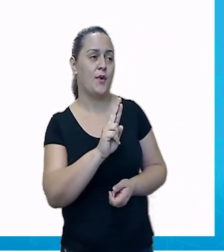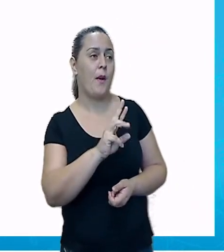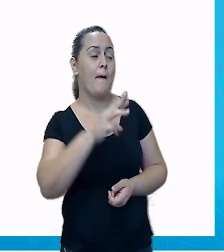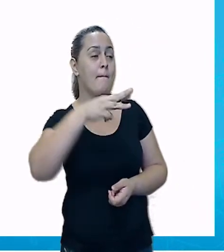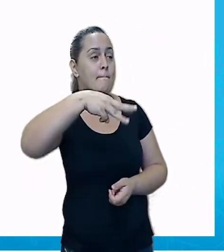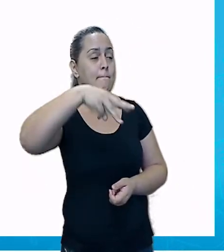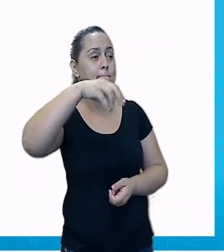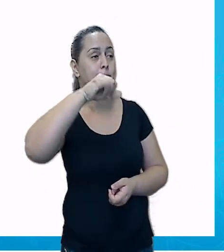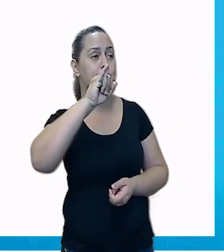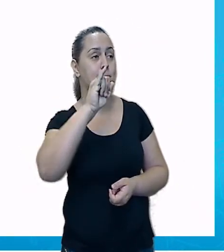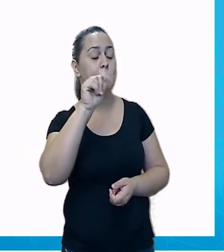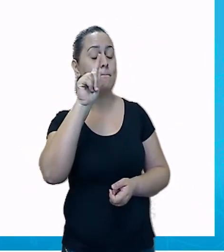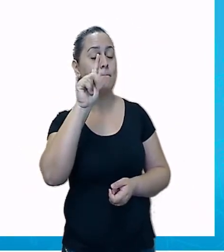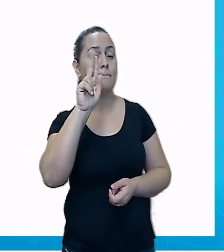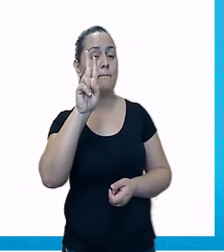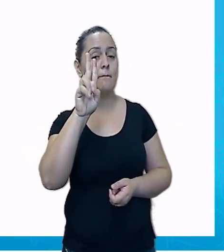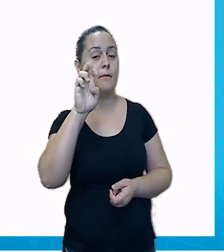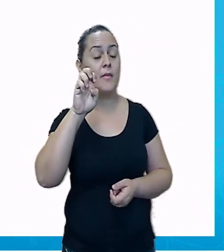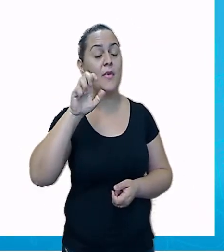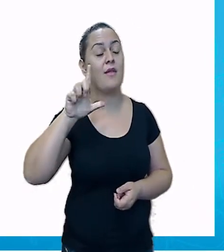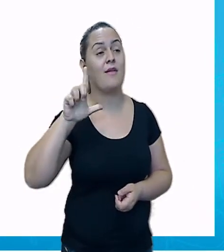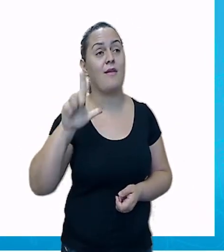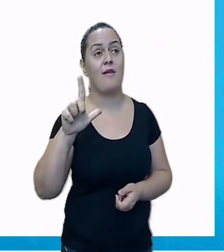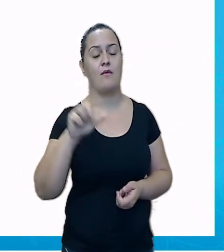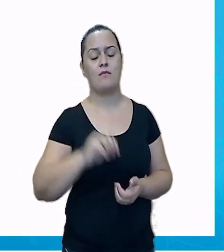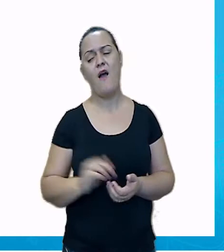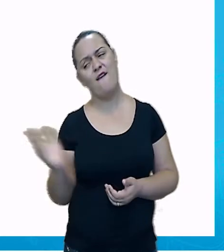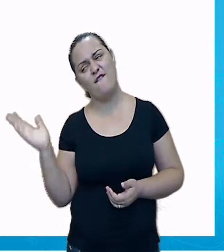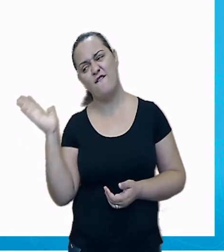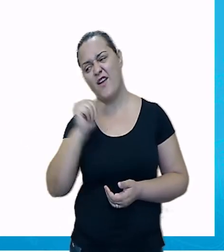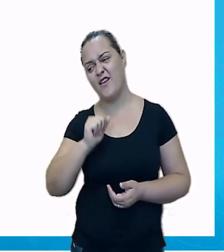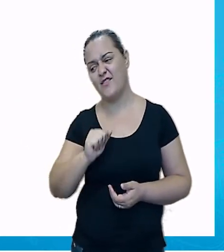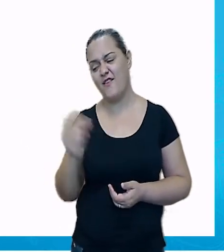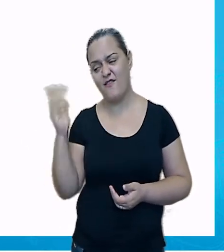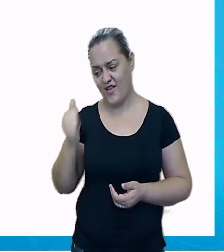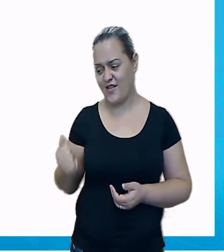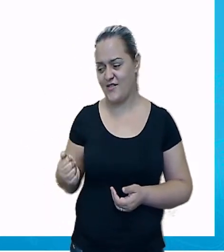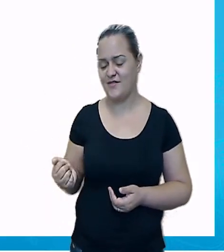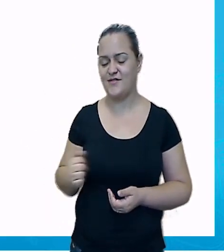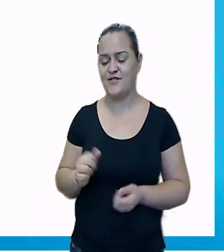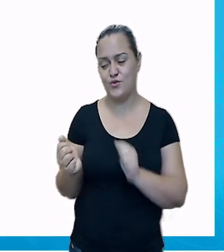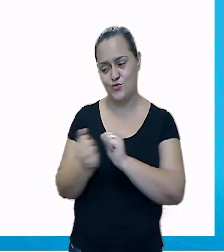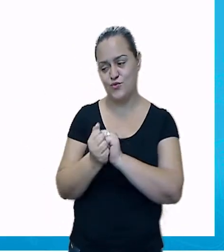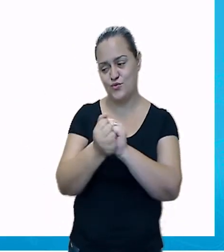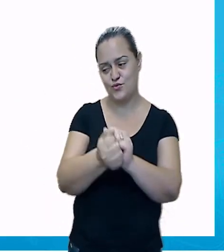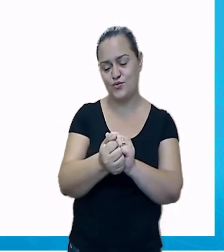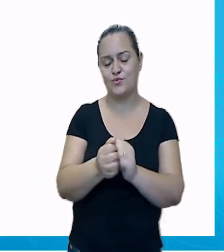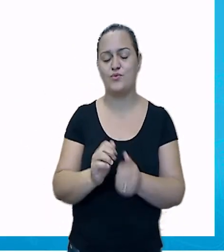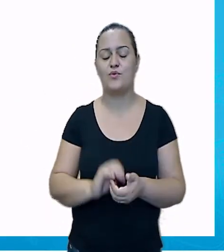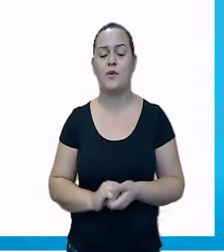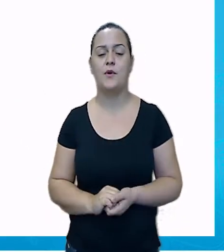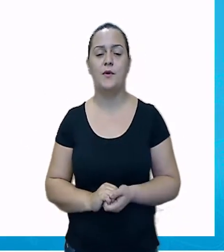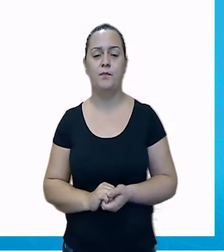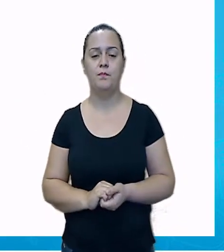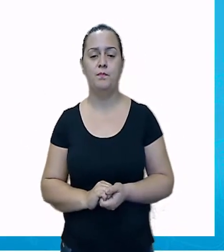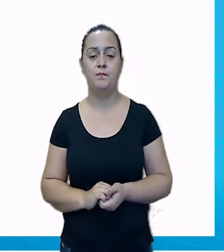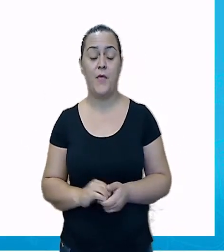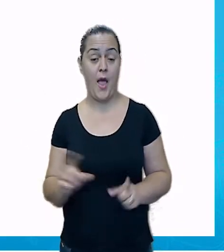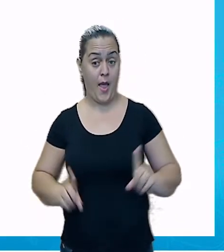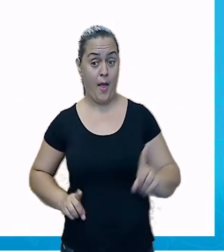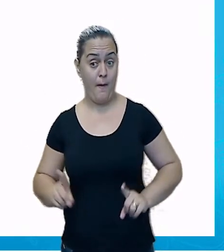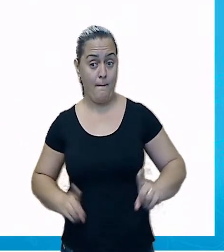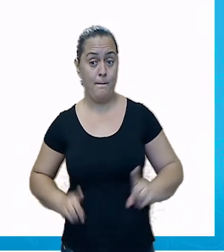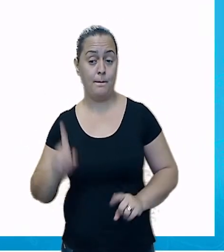comigo, Miguel? Diz Mônica, dando-lhe a mão. Não se preocupe, você vai voltar para brincar com a